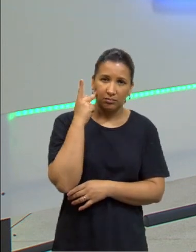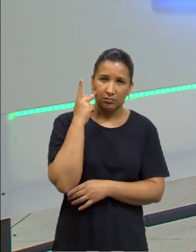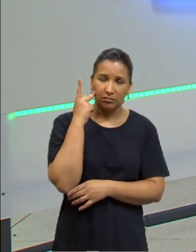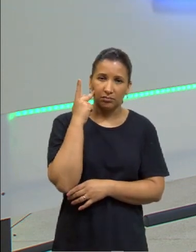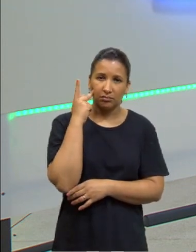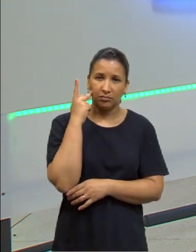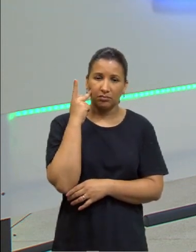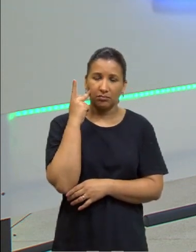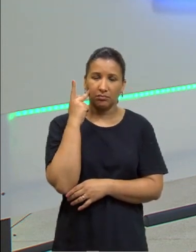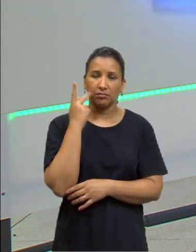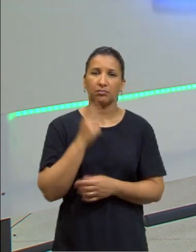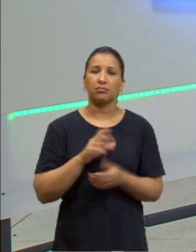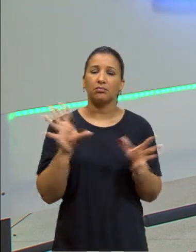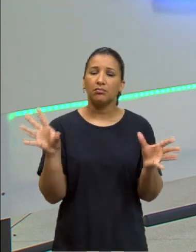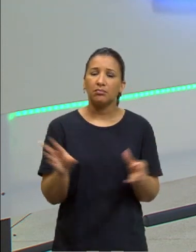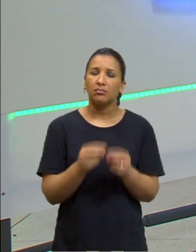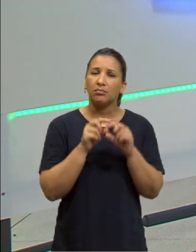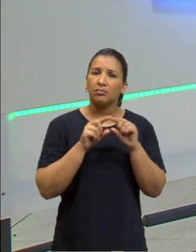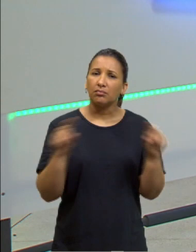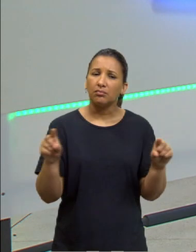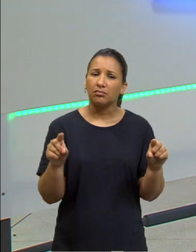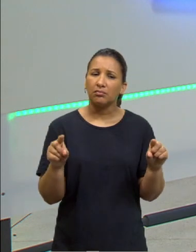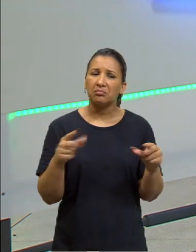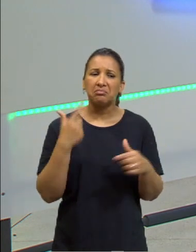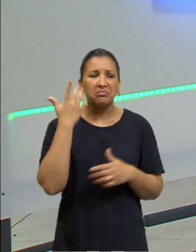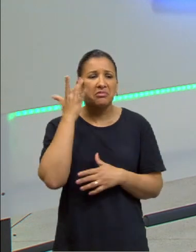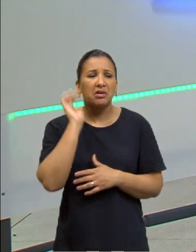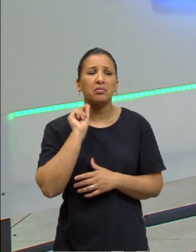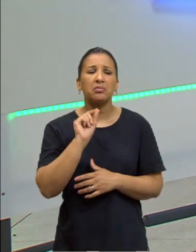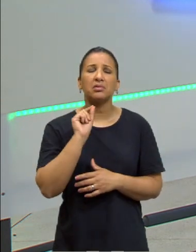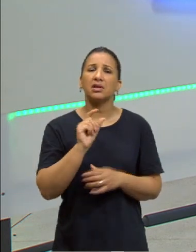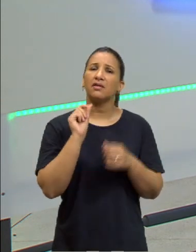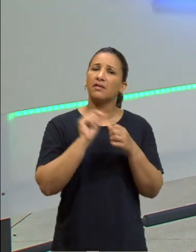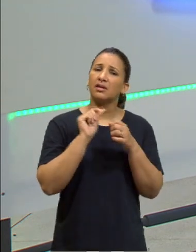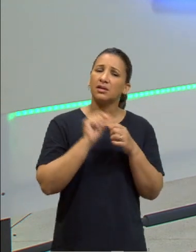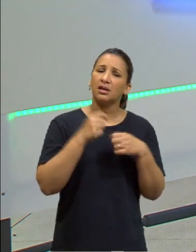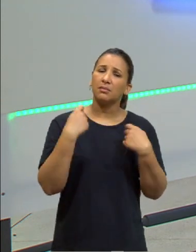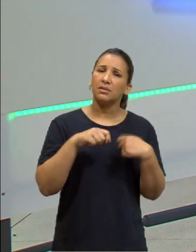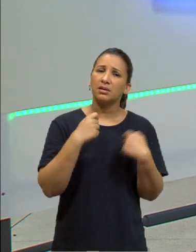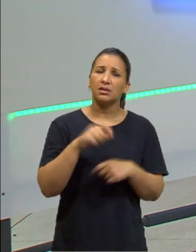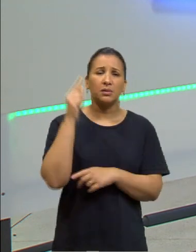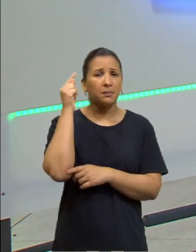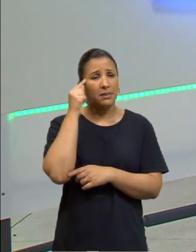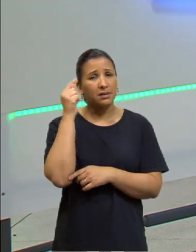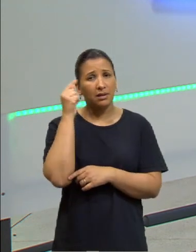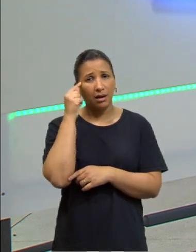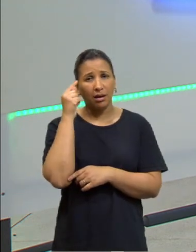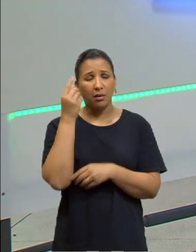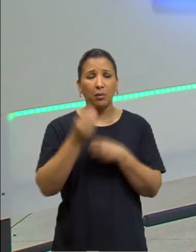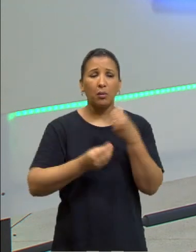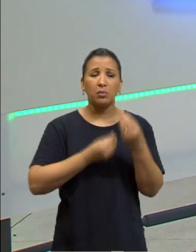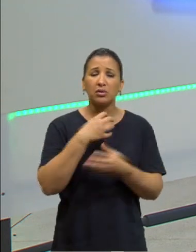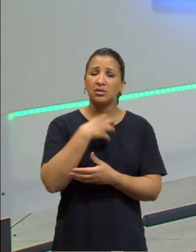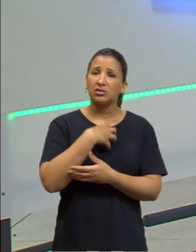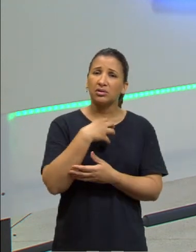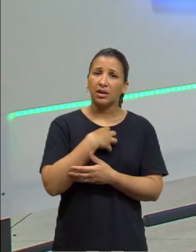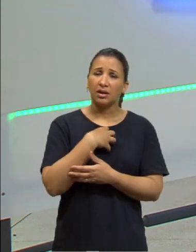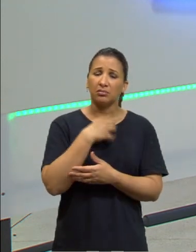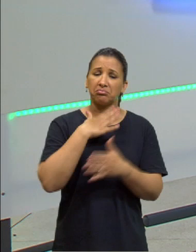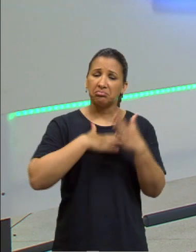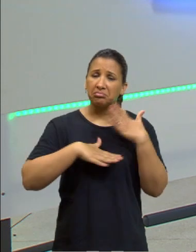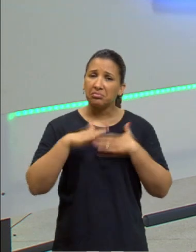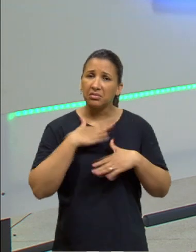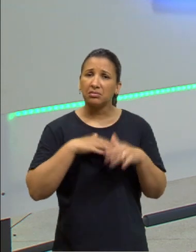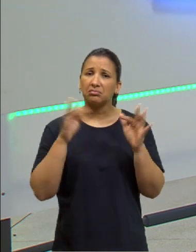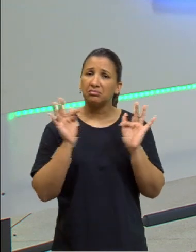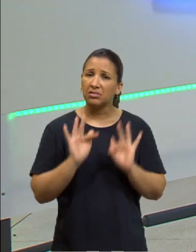resumida em uma frase, não sei o que fazer, vou pensar, se as outras pessoas fizessem o que eu estou fazendo, como eu me sentiria? Bem, tranquilo, não